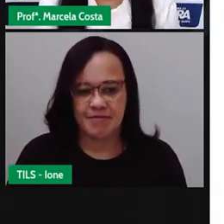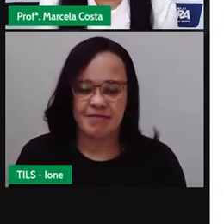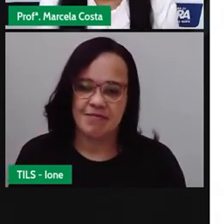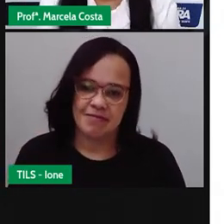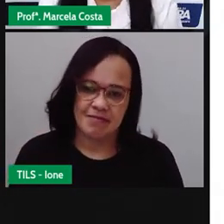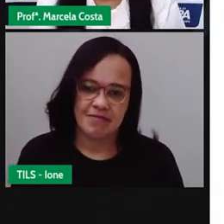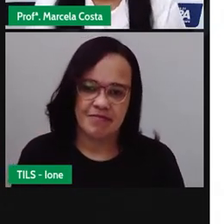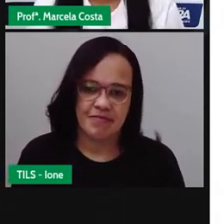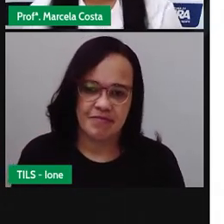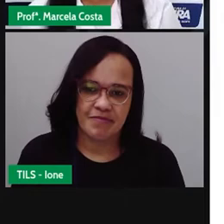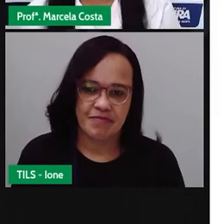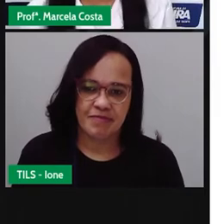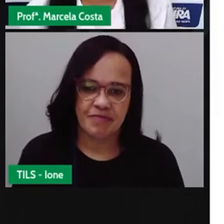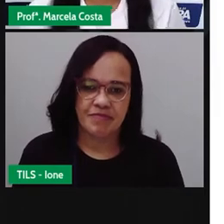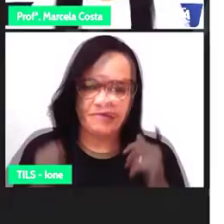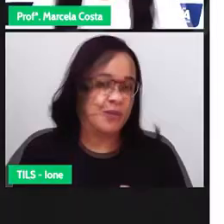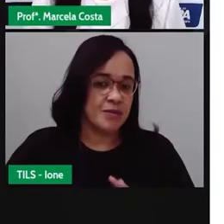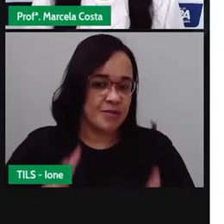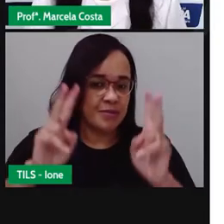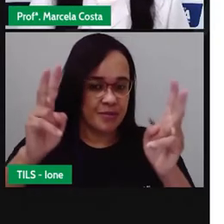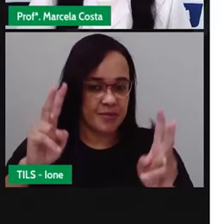Tenho outro aqui para te mostrar.